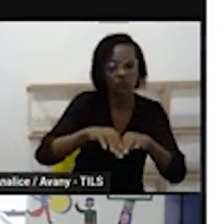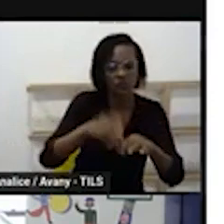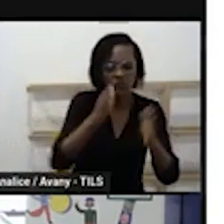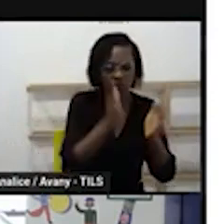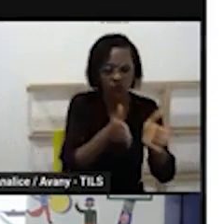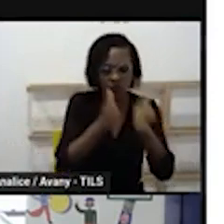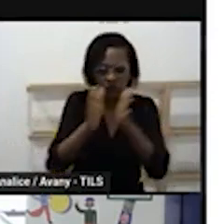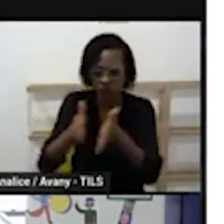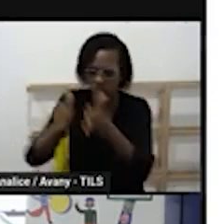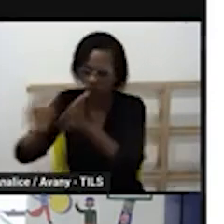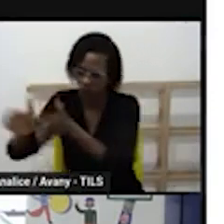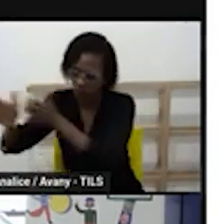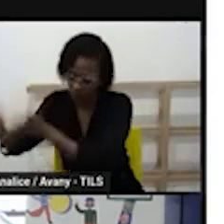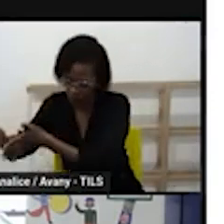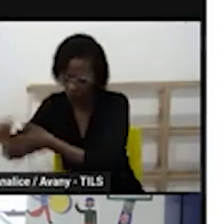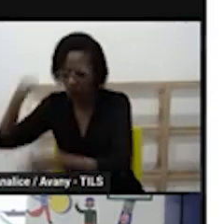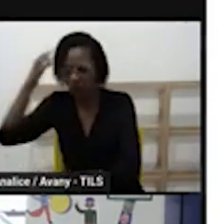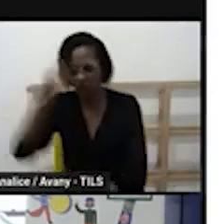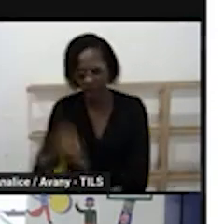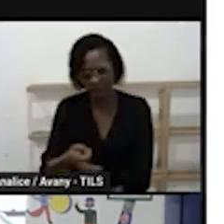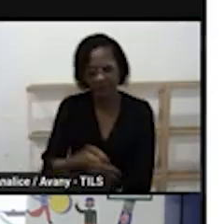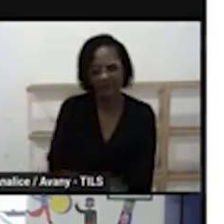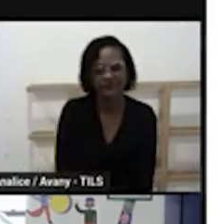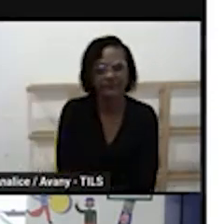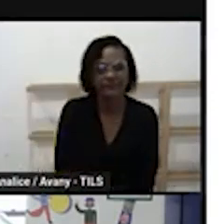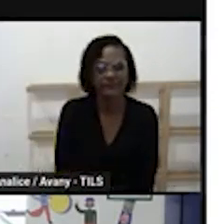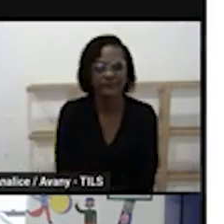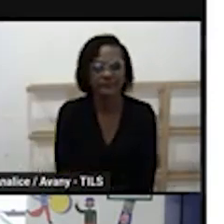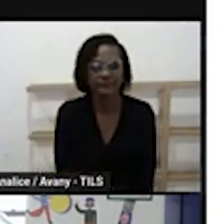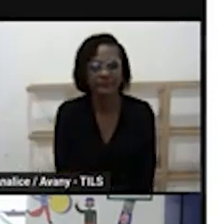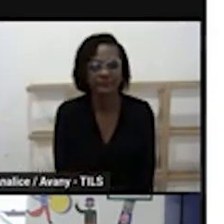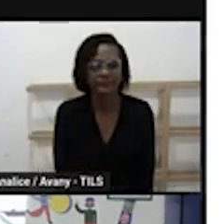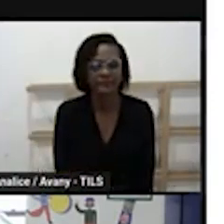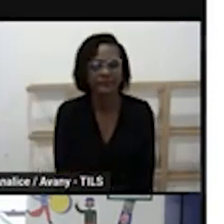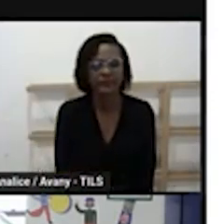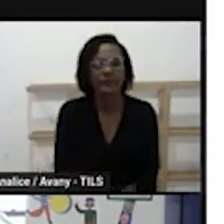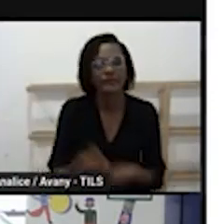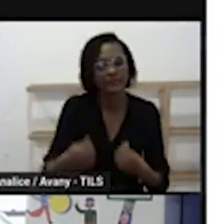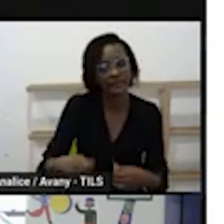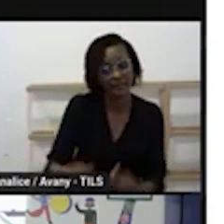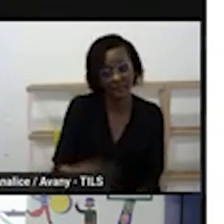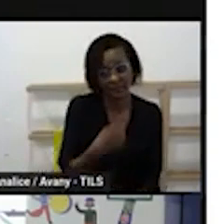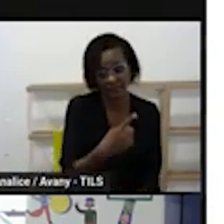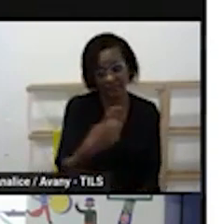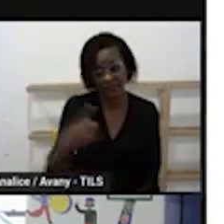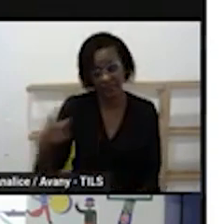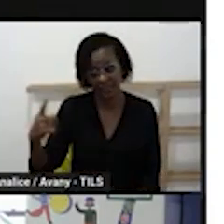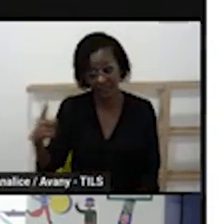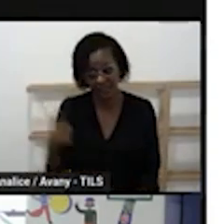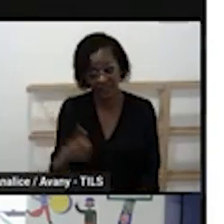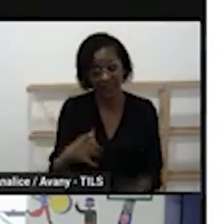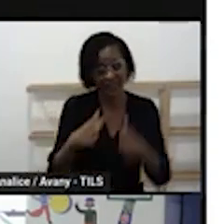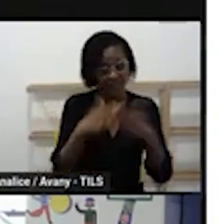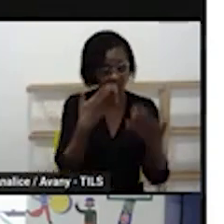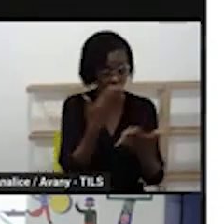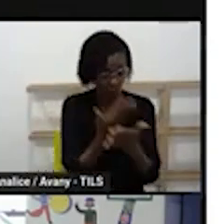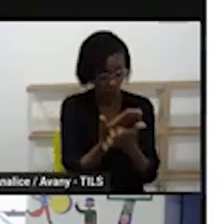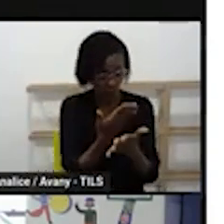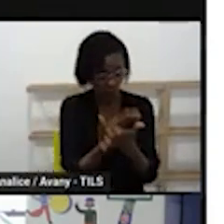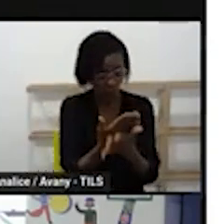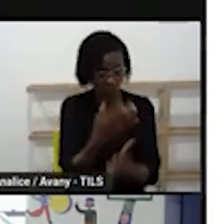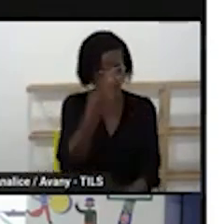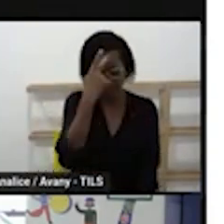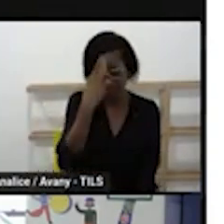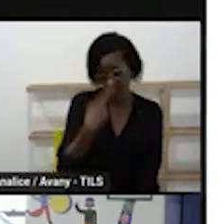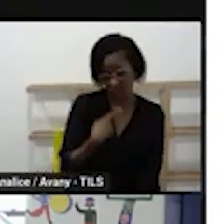nessa rotina e precisa também levar em conta as particularidades de cada instituição porque a escola de tempo parcial